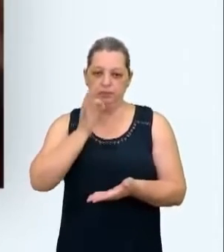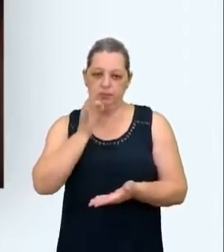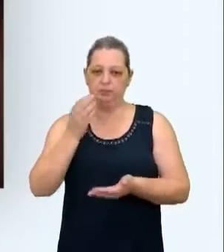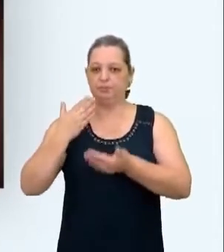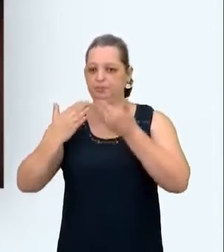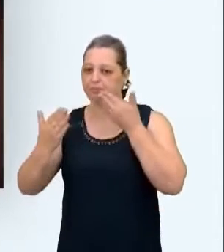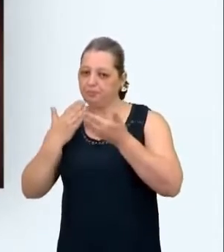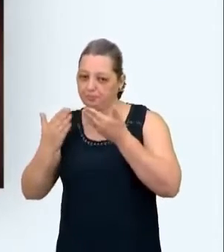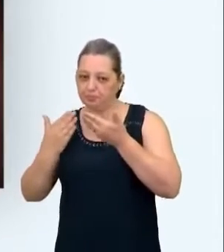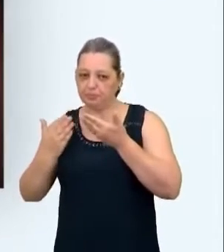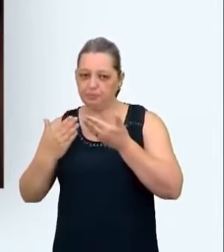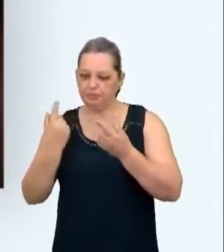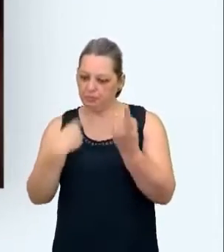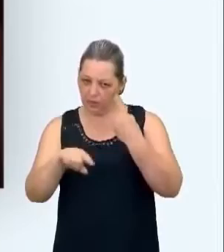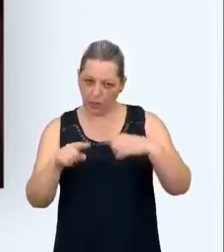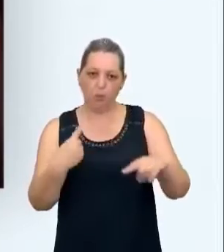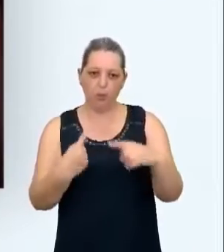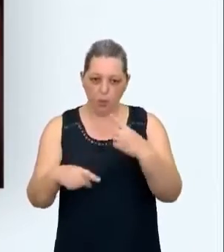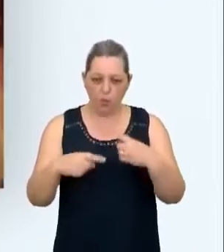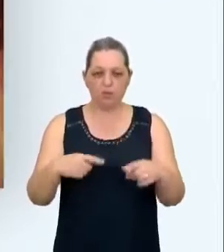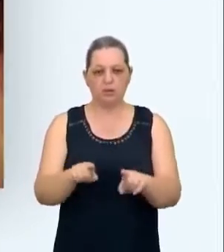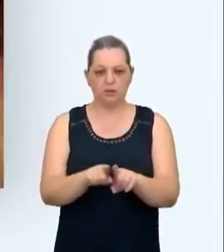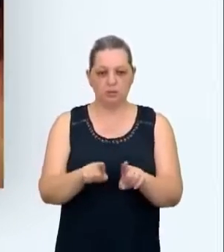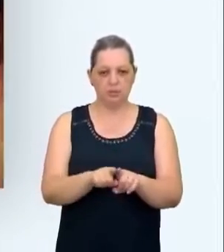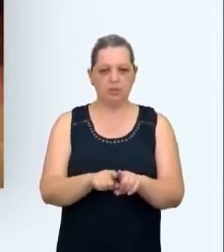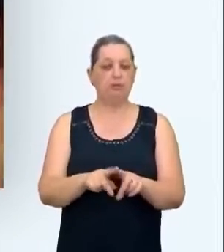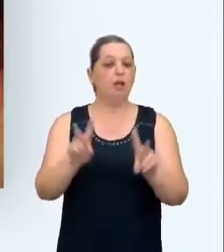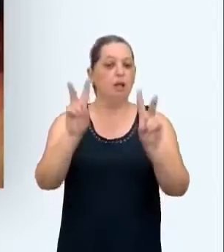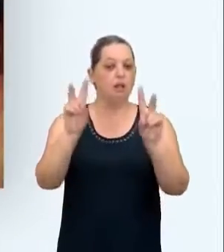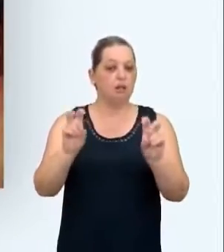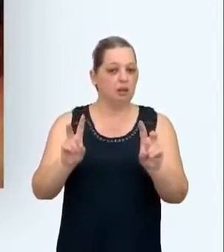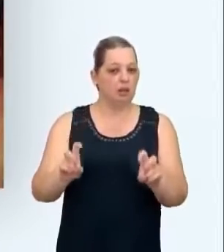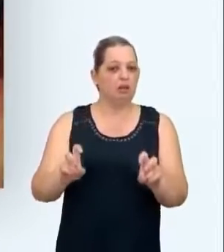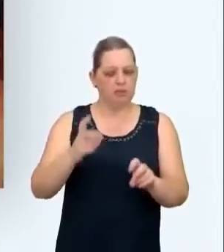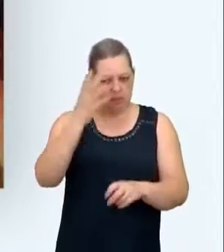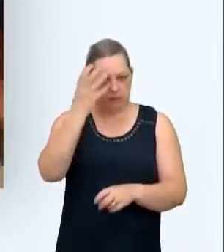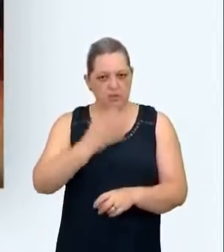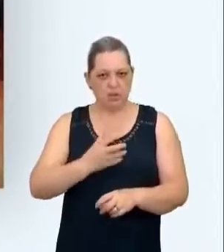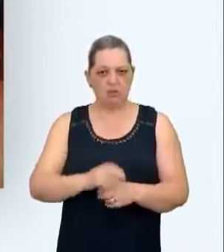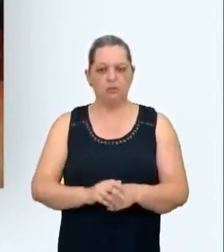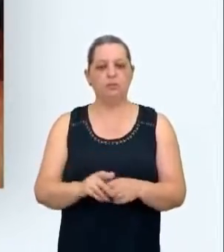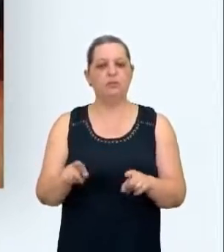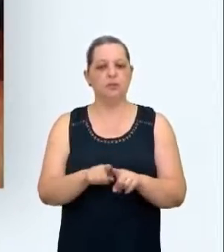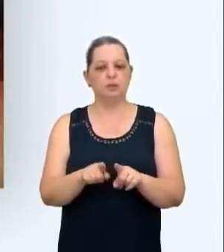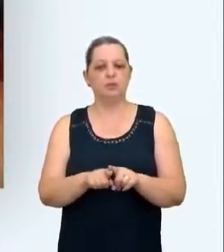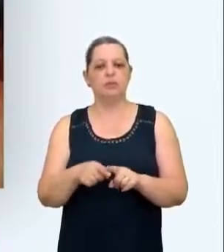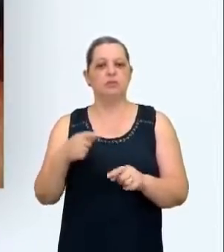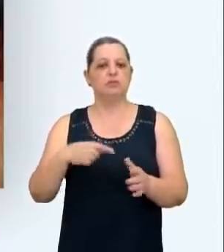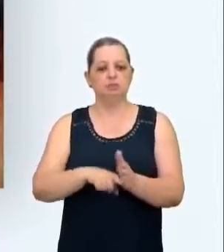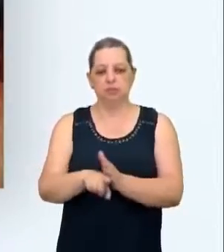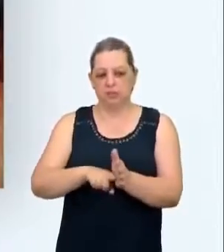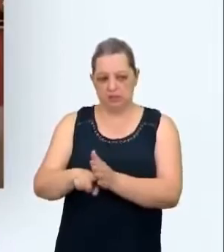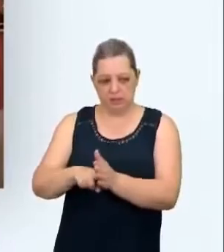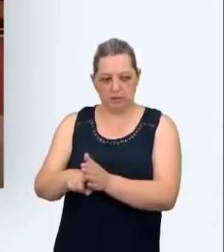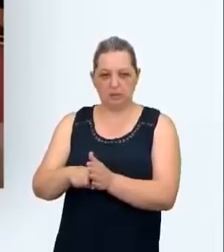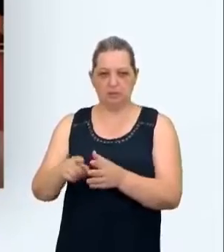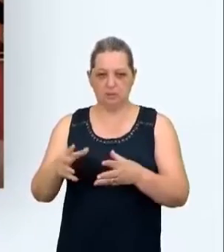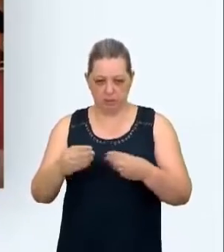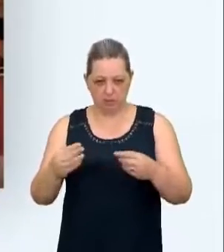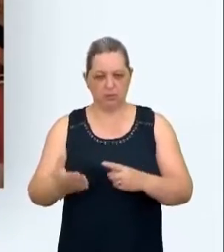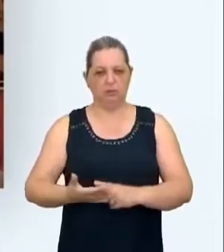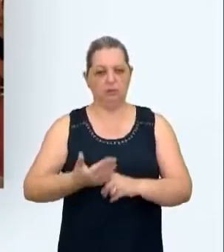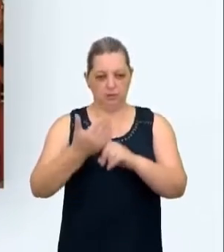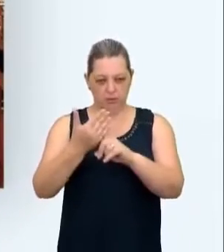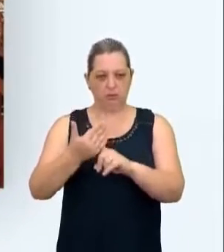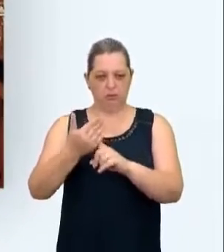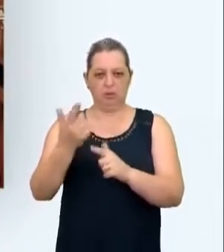conversa e muita música, eles lidam com temas bastante sérios e buscam soluções tecnológicas para velhos